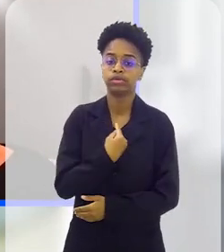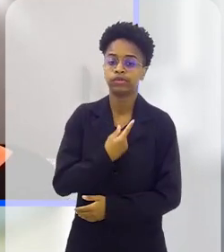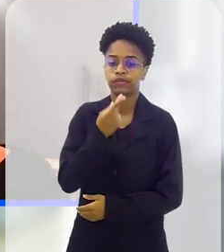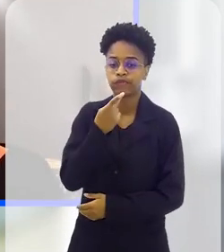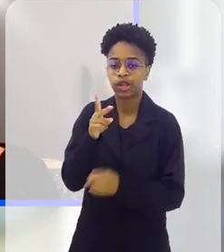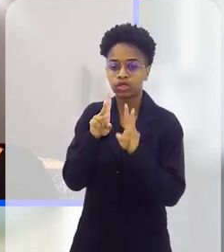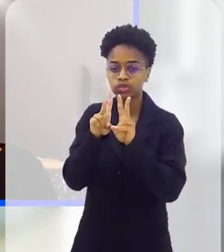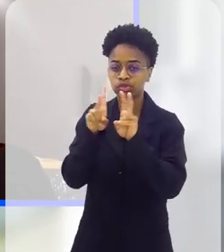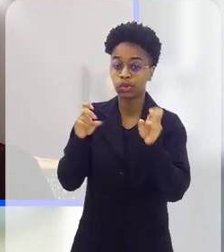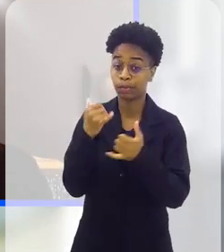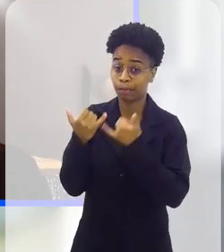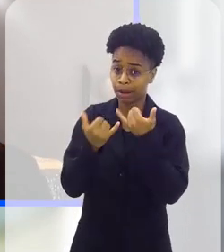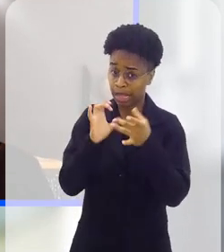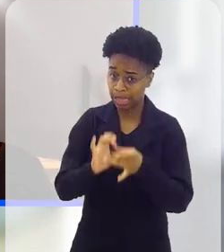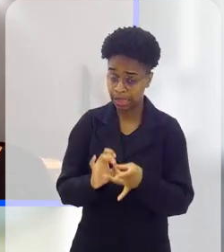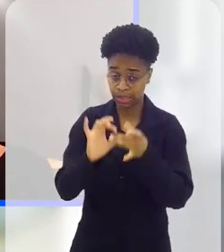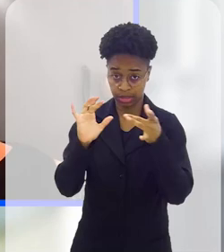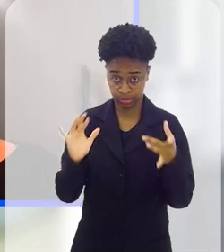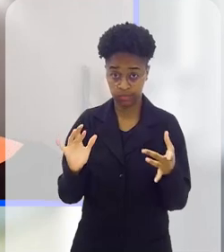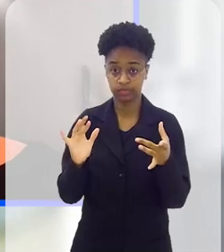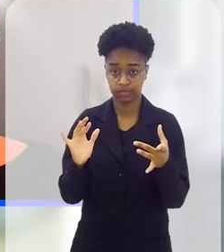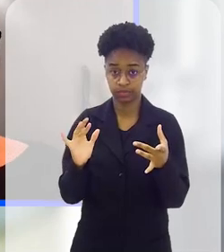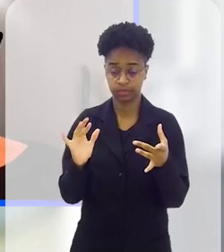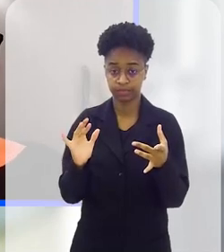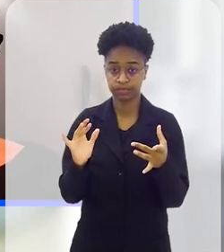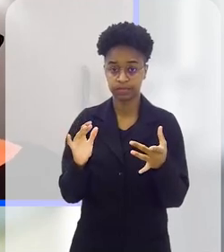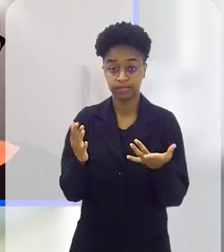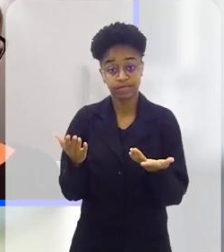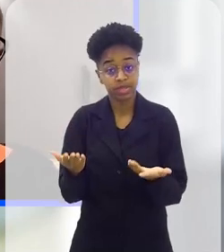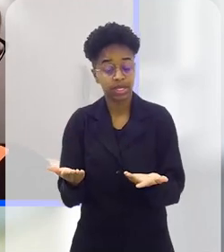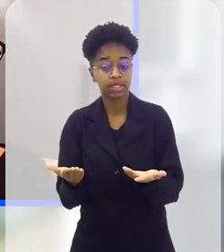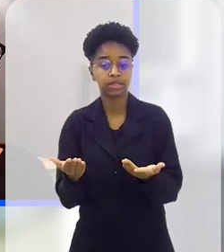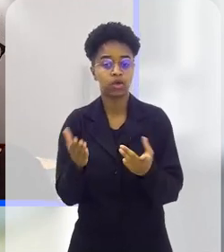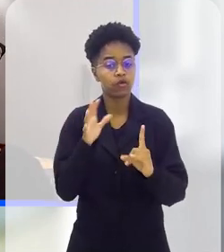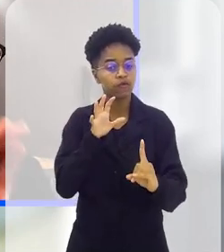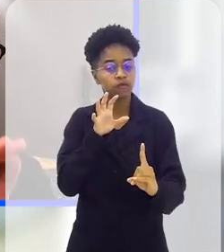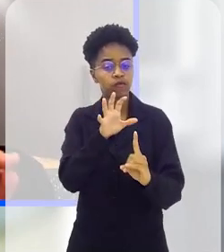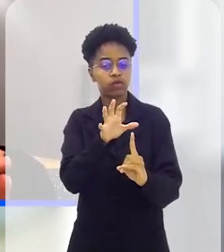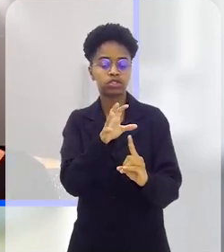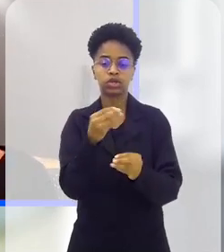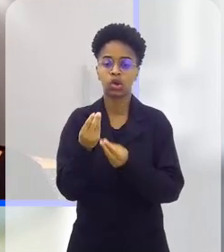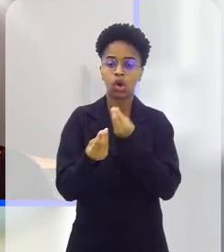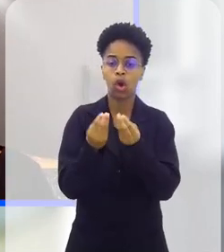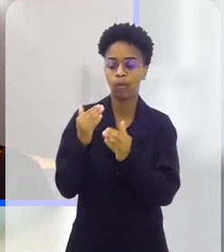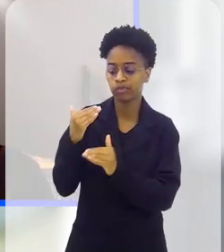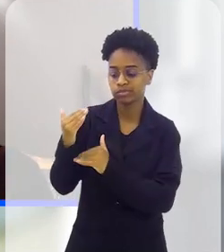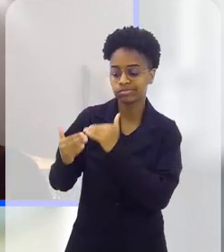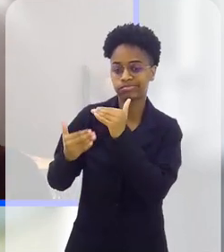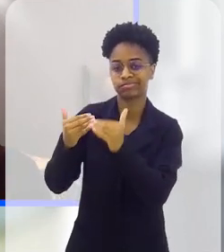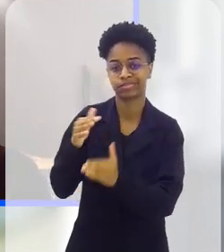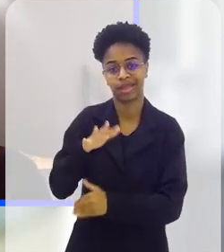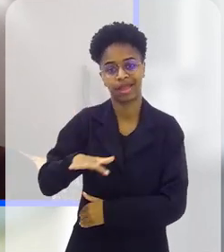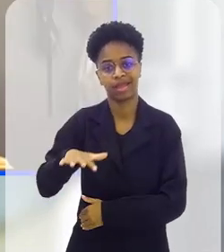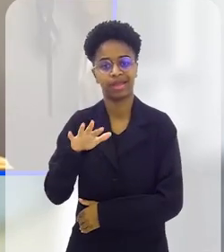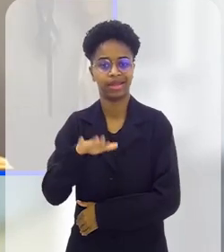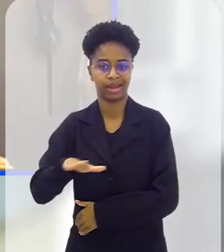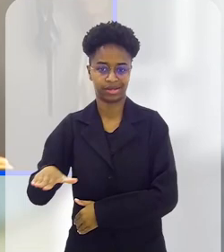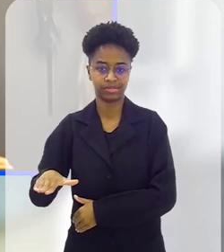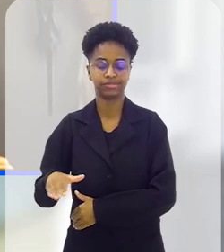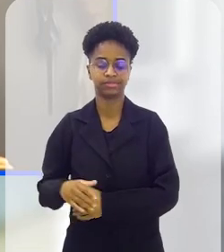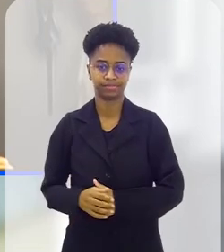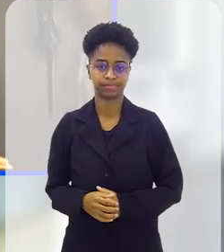fala da brincadeira livre, muito ela impacta no desenvolvimento da criança,